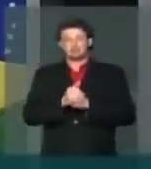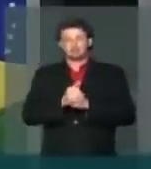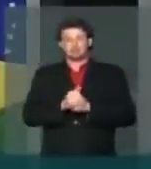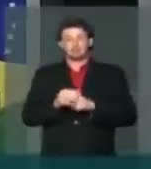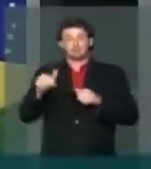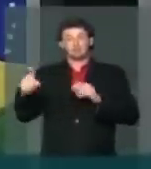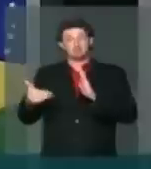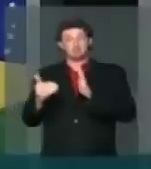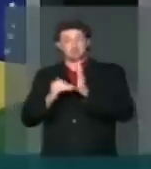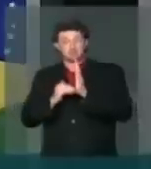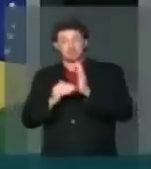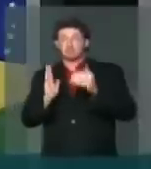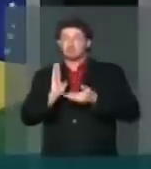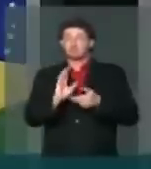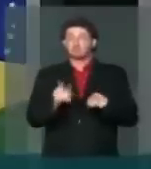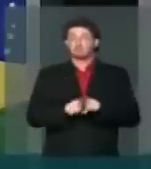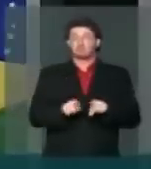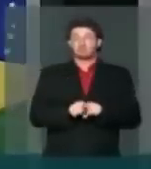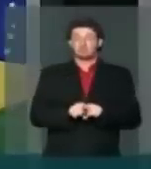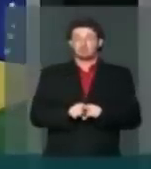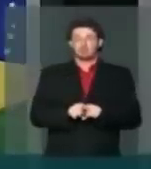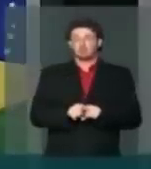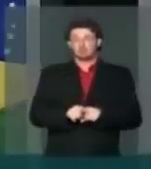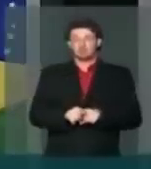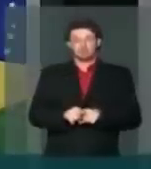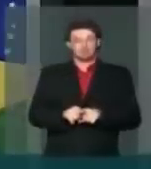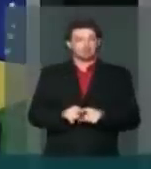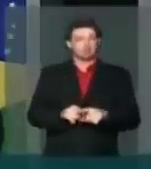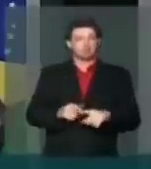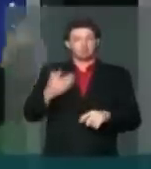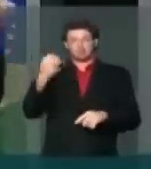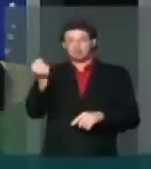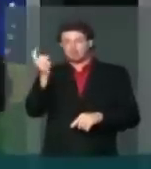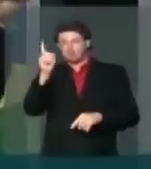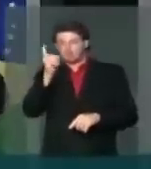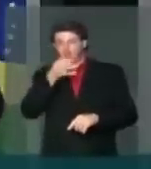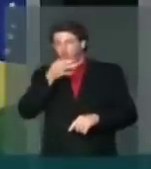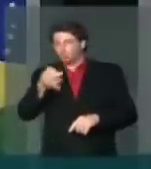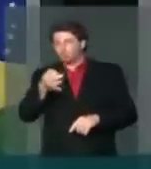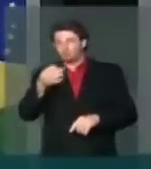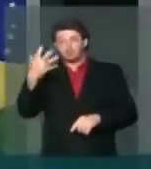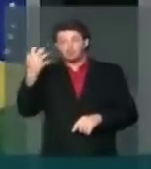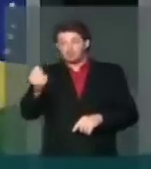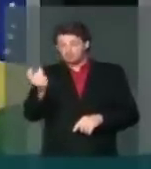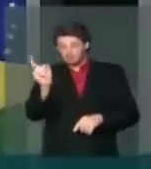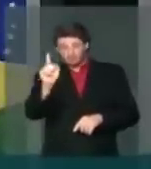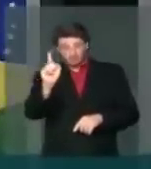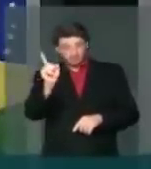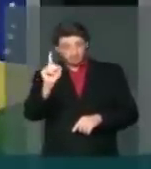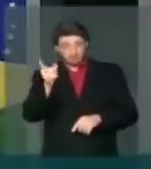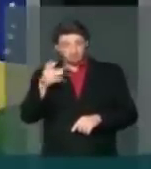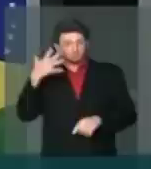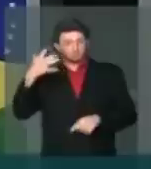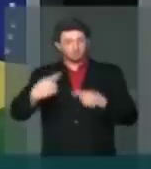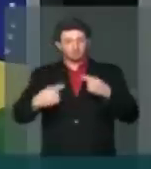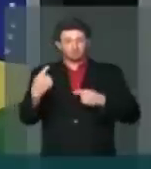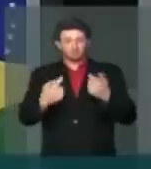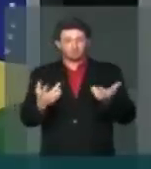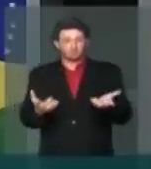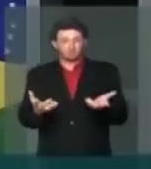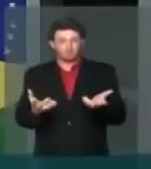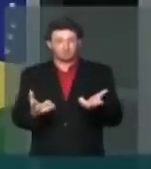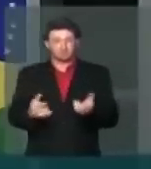Senado E a Câmara Não comungam Não aceitam Com a política De Estado